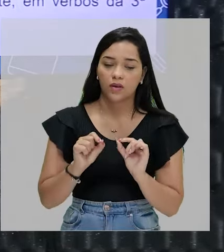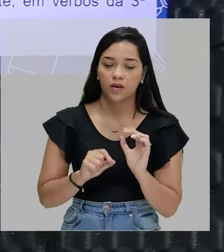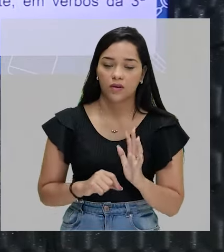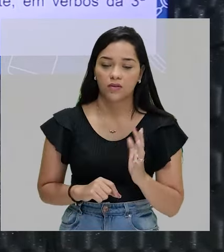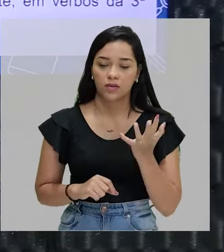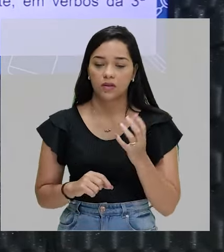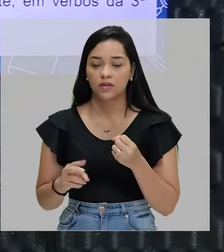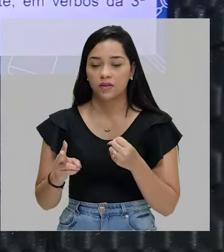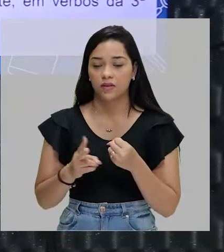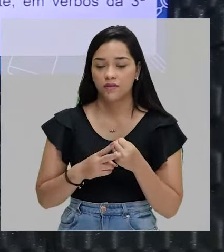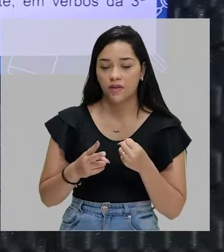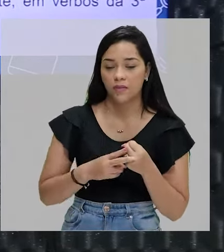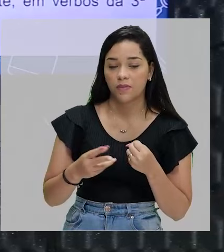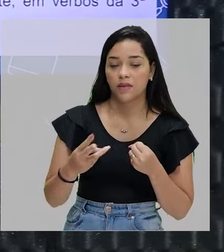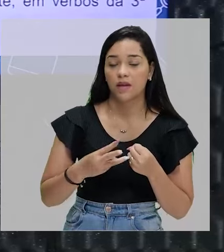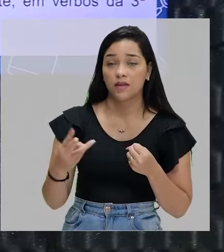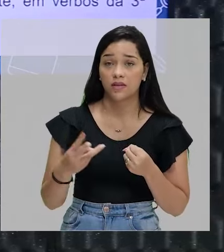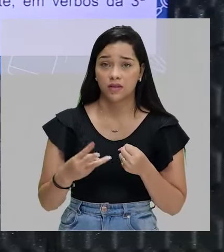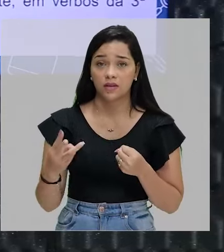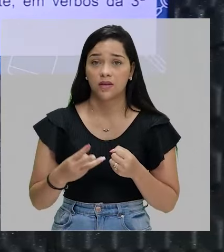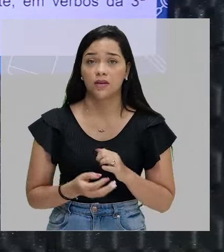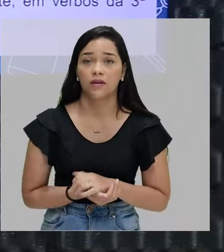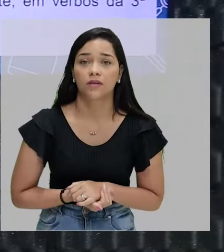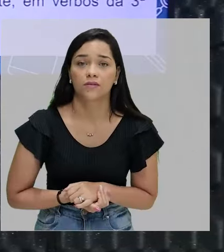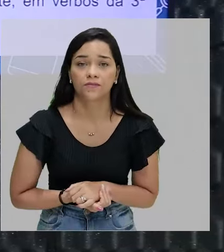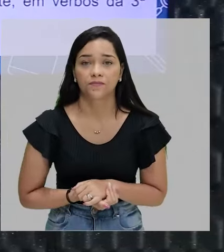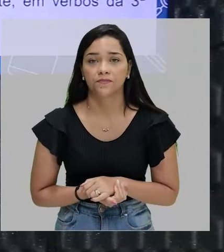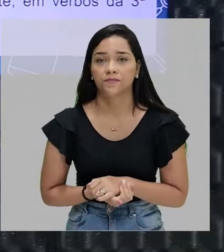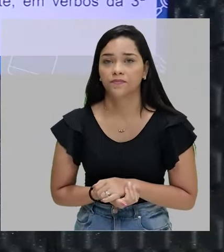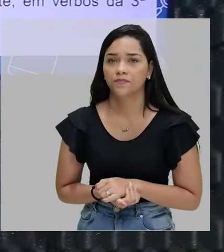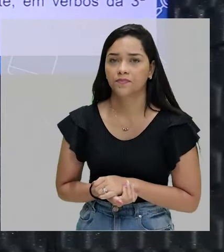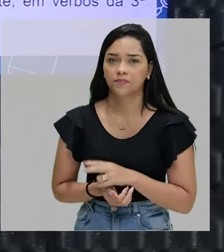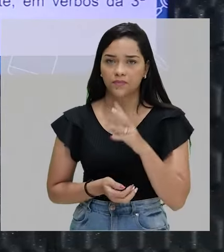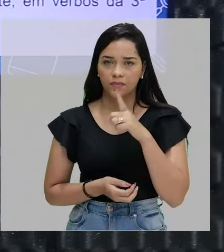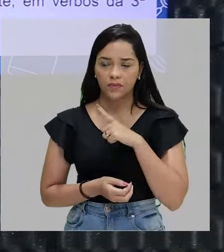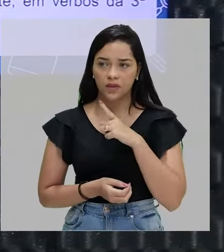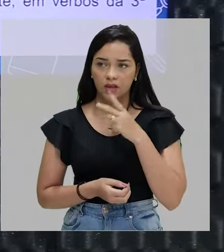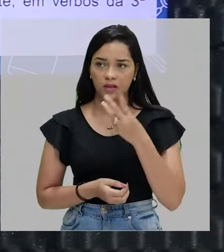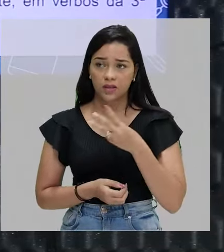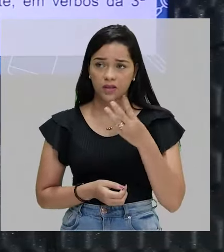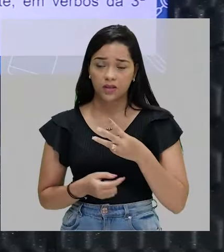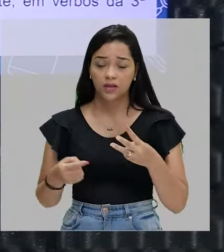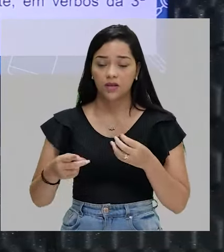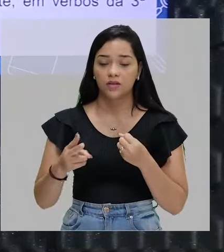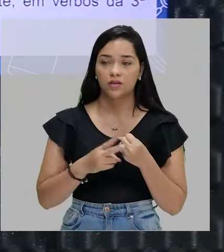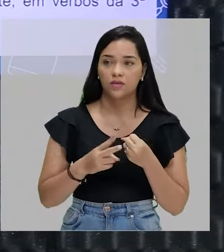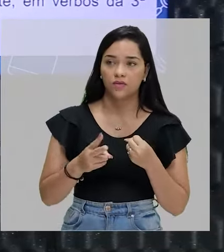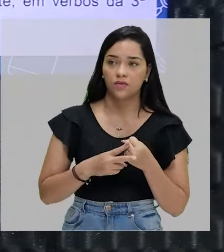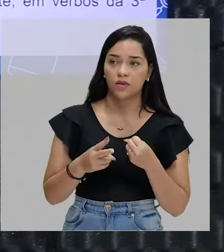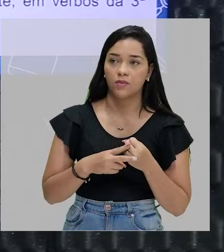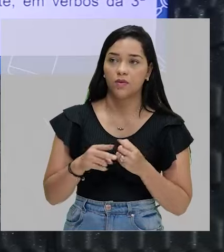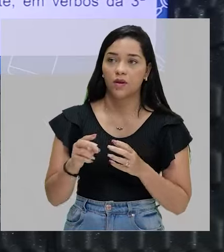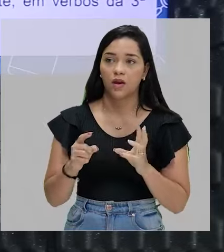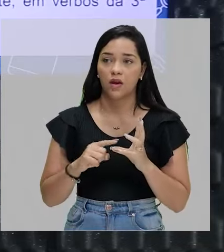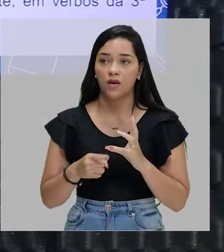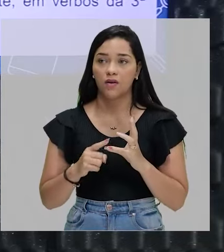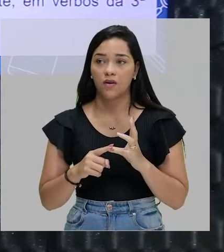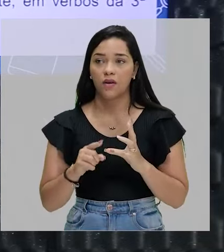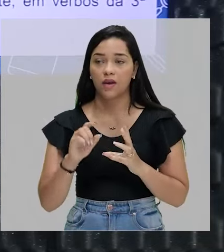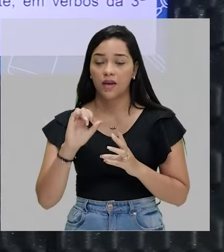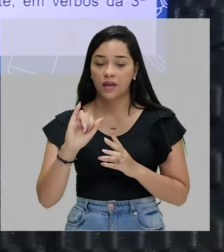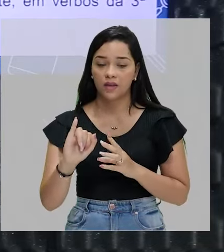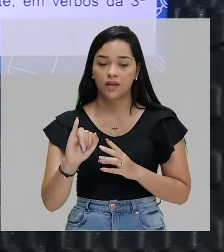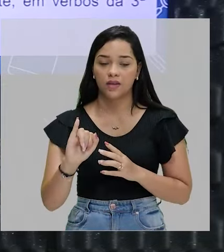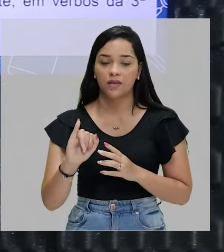Normalmente, em verbos da terceira conjugação, verbos terminar, ó, terceira conjugação, são verbos cuja vogal temática é